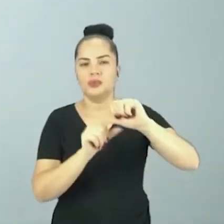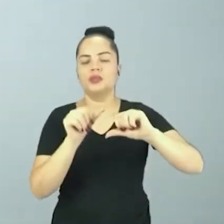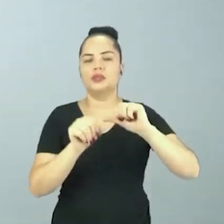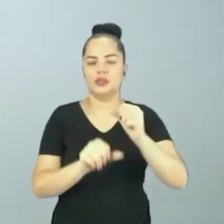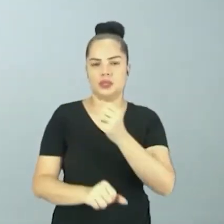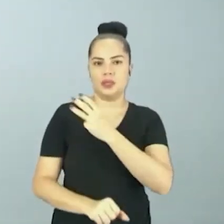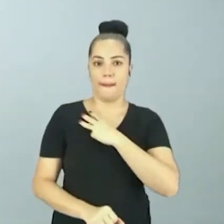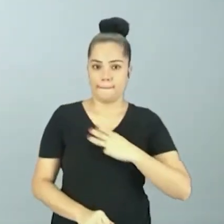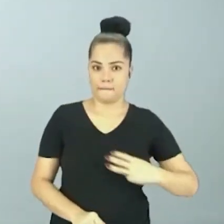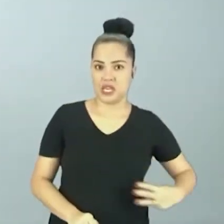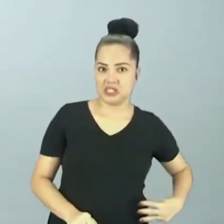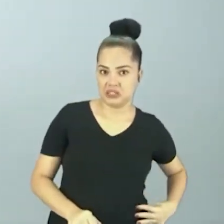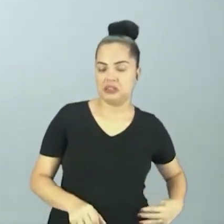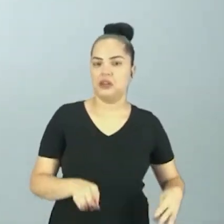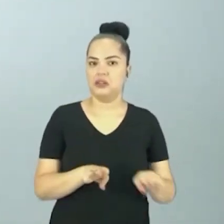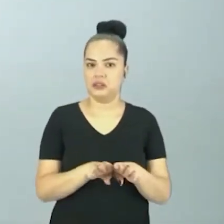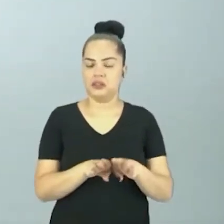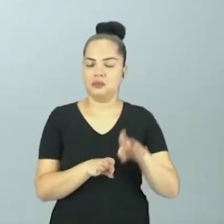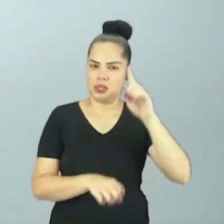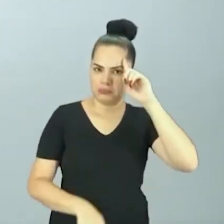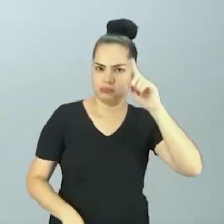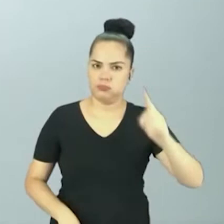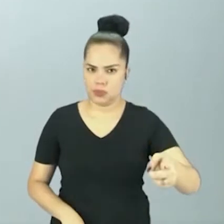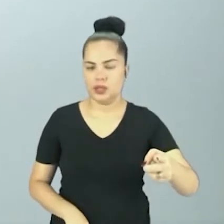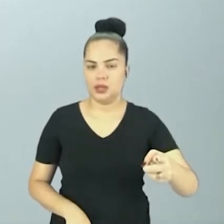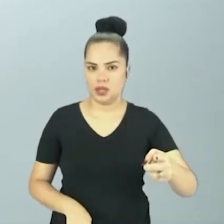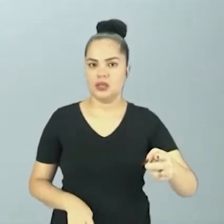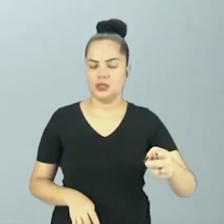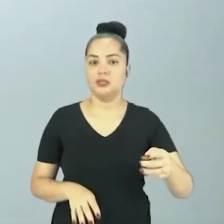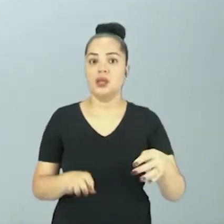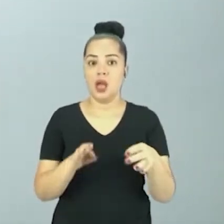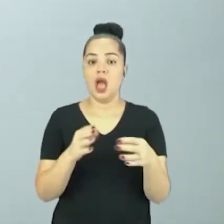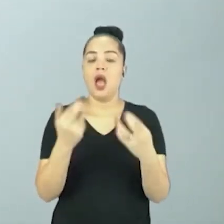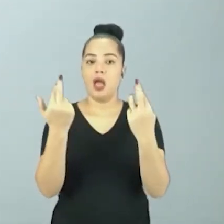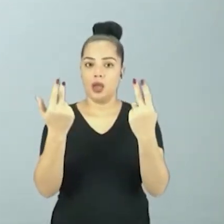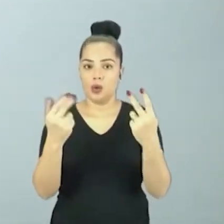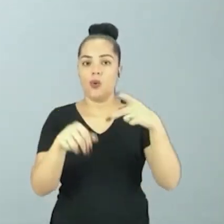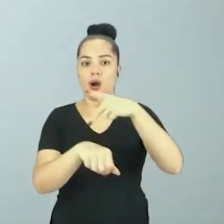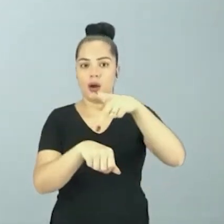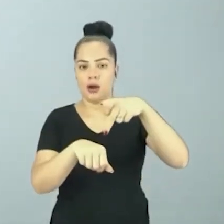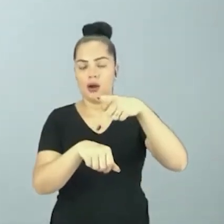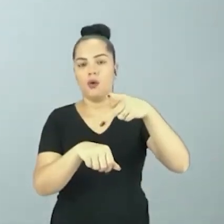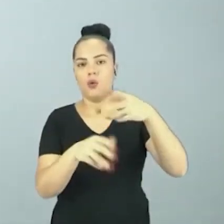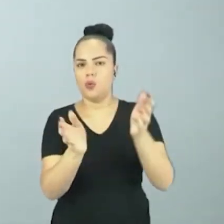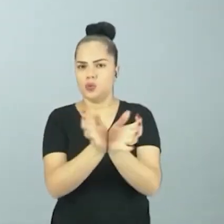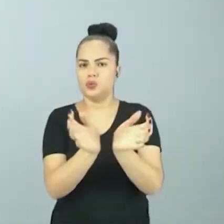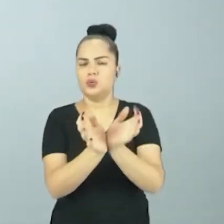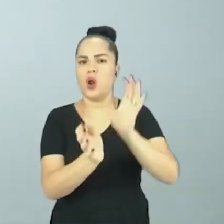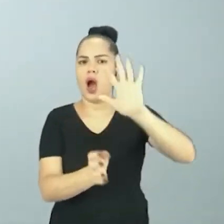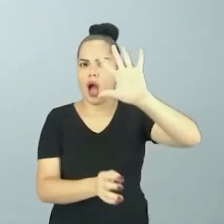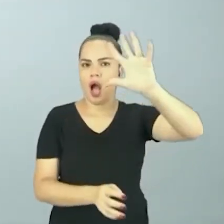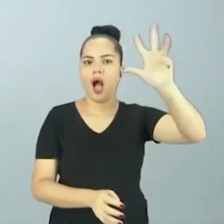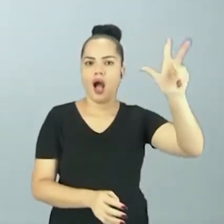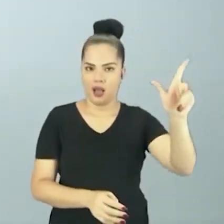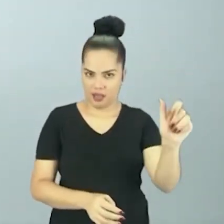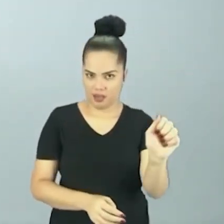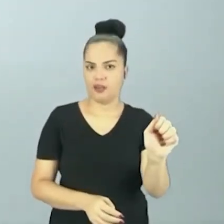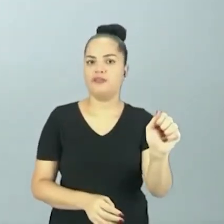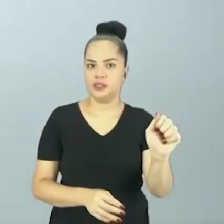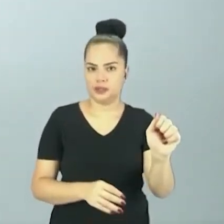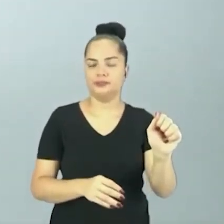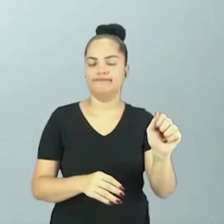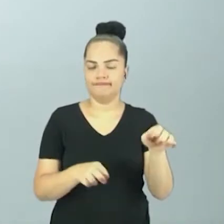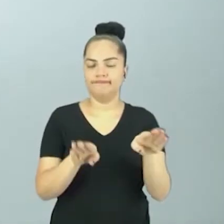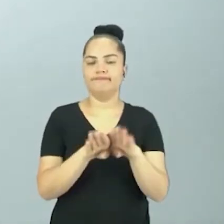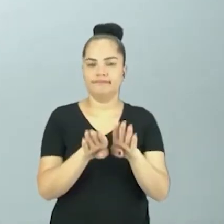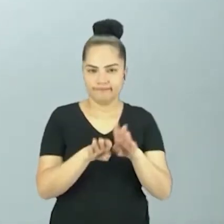pelo menos ameaça disso, como também a África sofreu situações semelhantes, até hoje ainda passa por processo